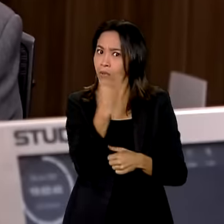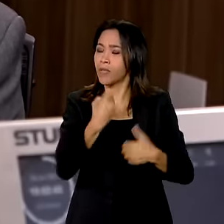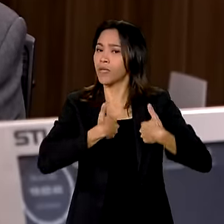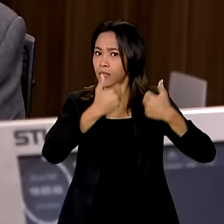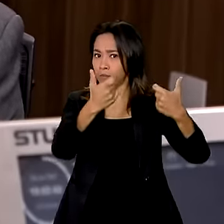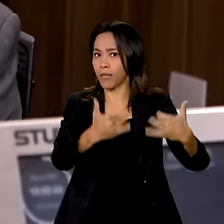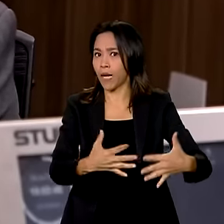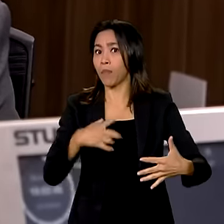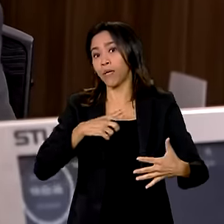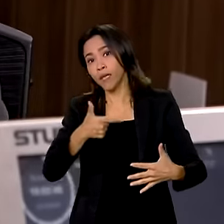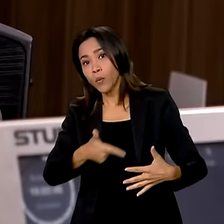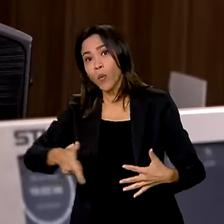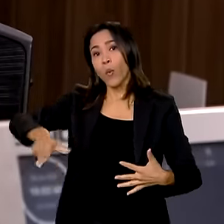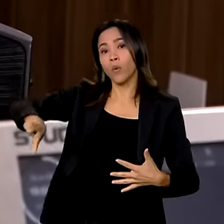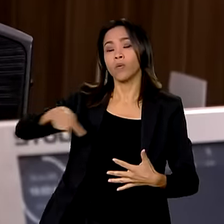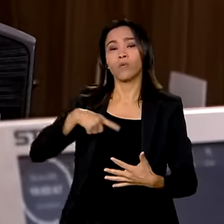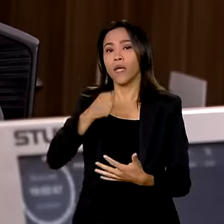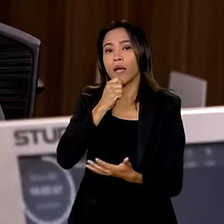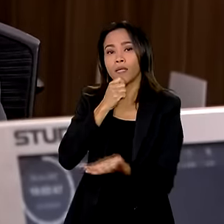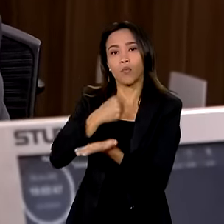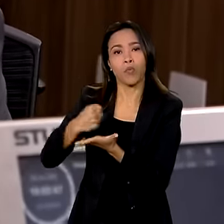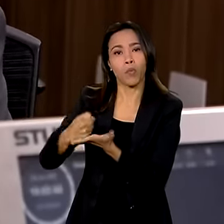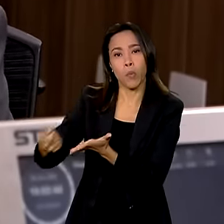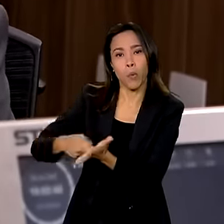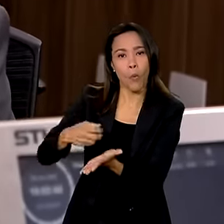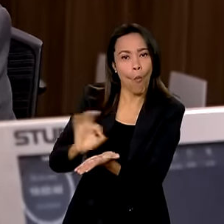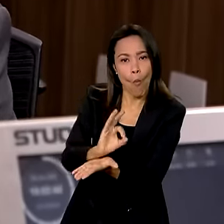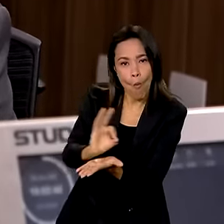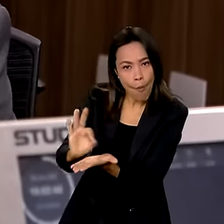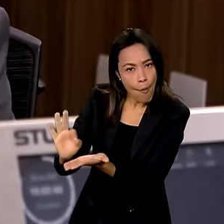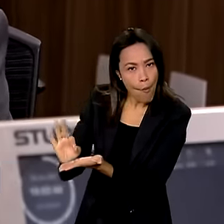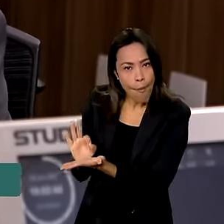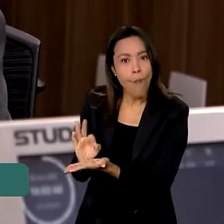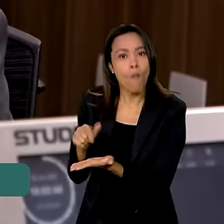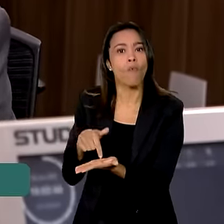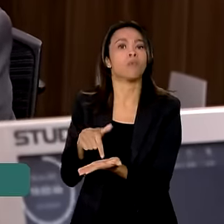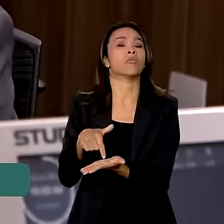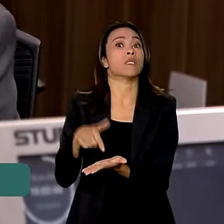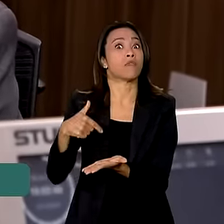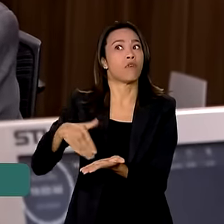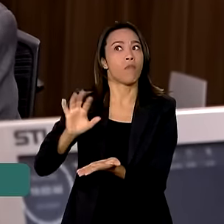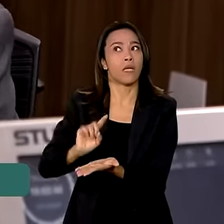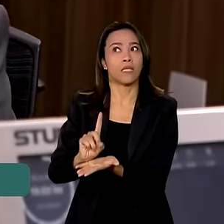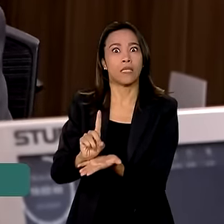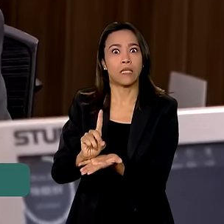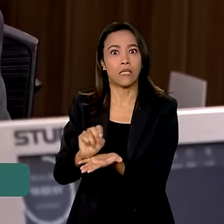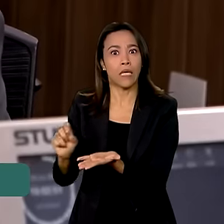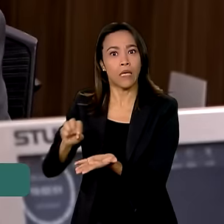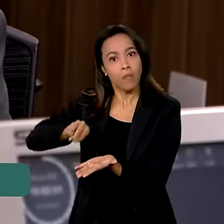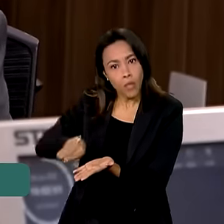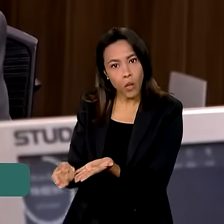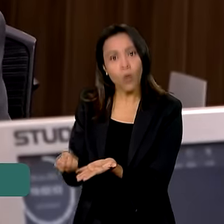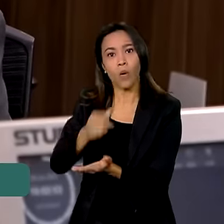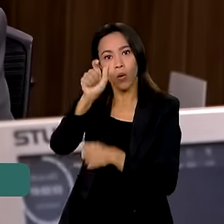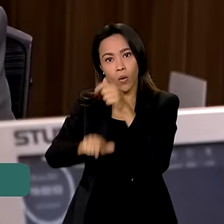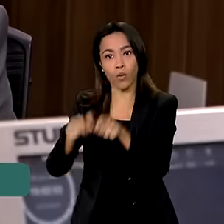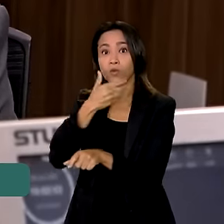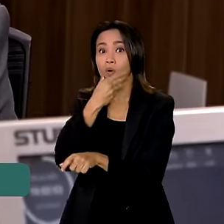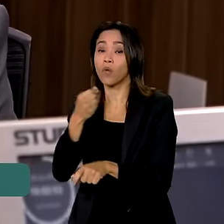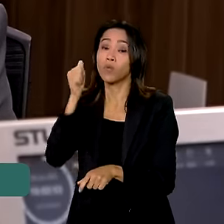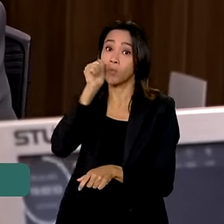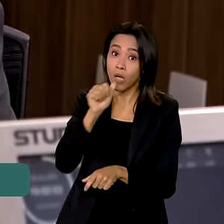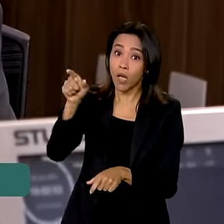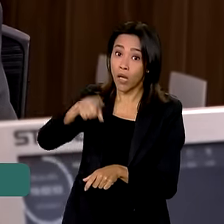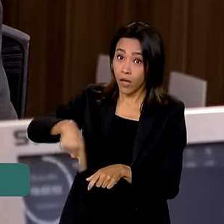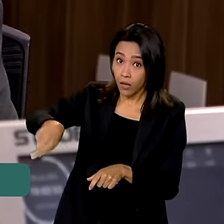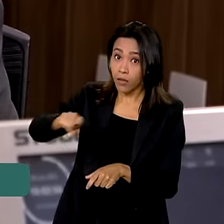tem o trabalho informal, até a ocupação geral do país ultrapassou cem milhões de brasileiros e brasileiras ocupadas, mais